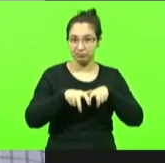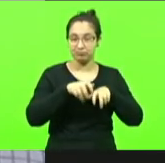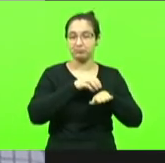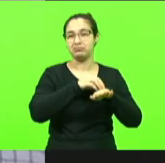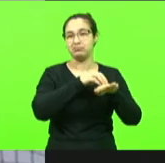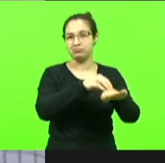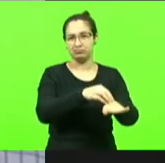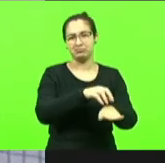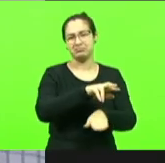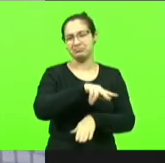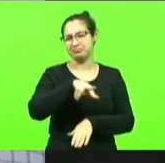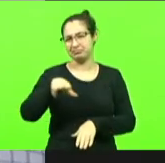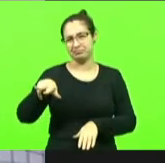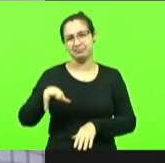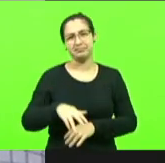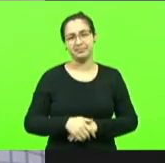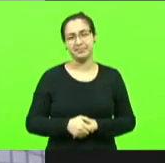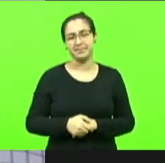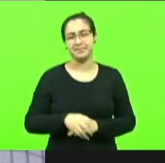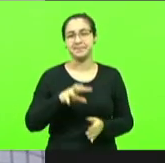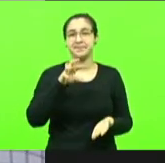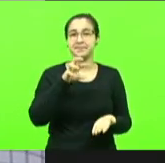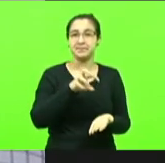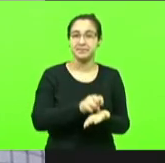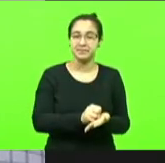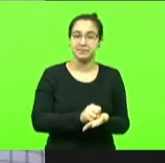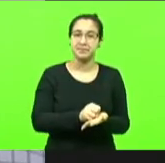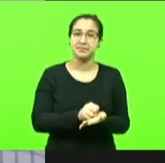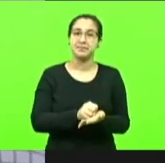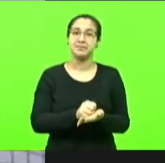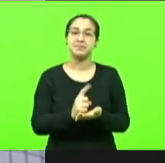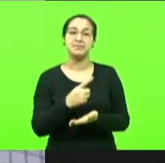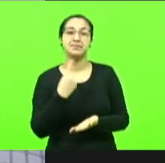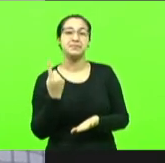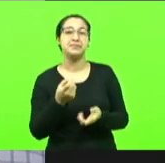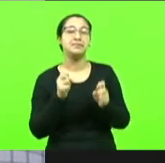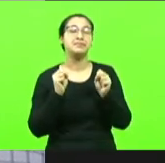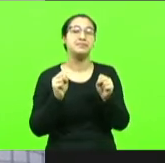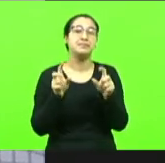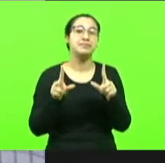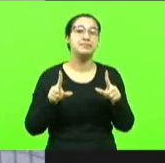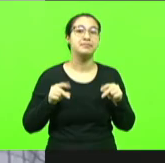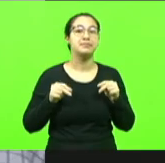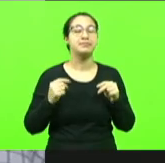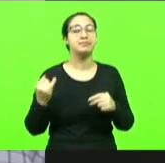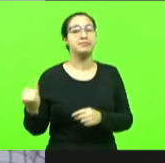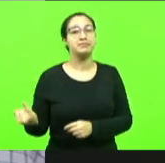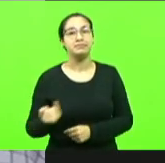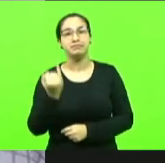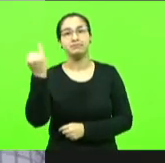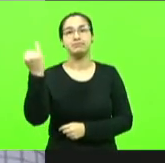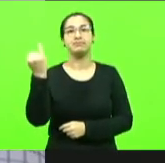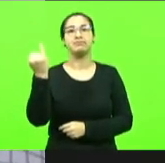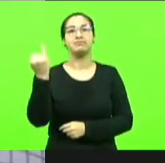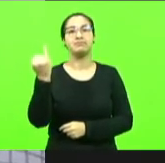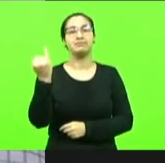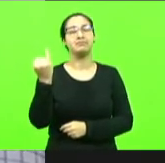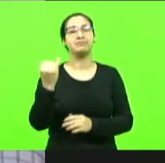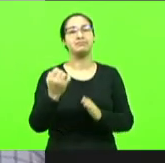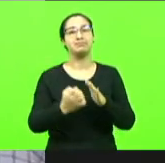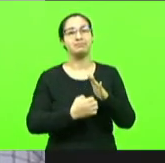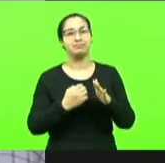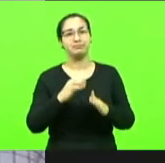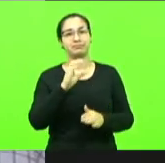eu faço esse registro para que a gente reconheça a importância do cooperativismo não só na